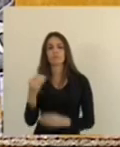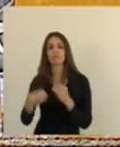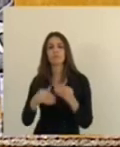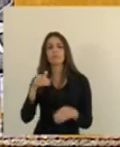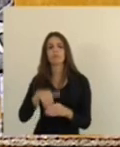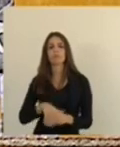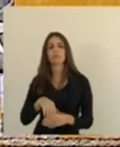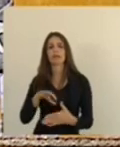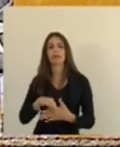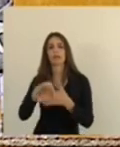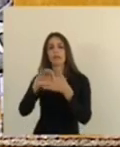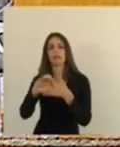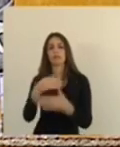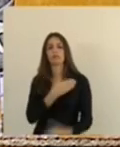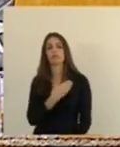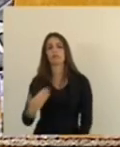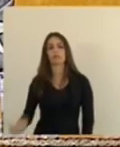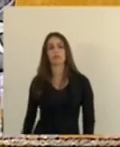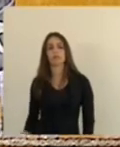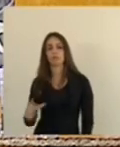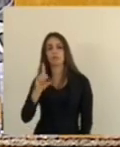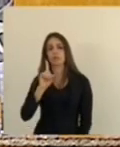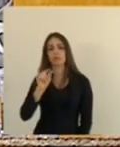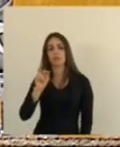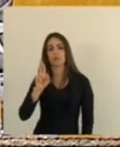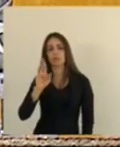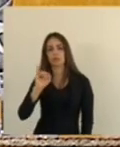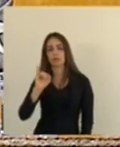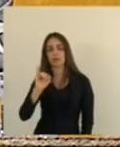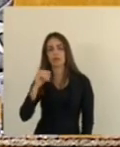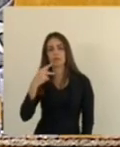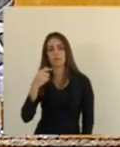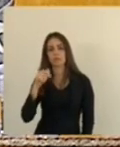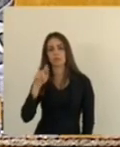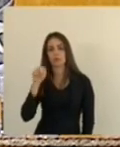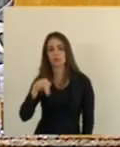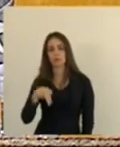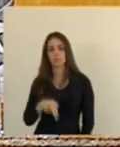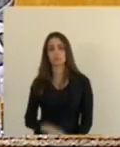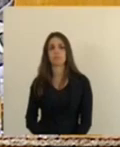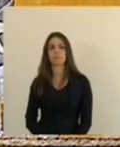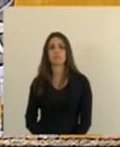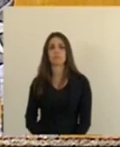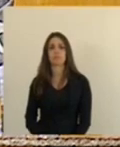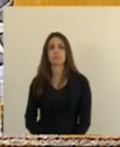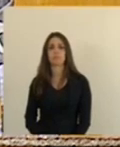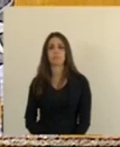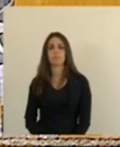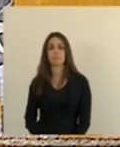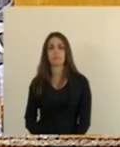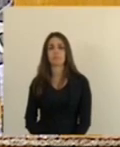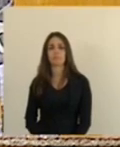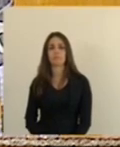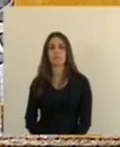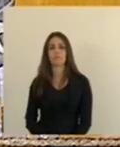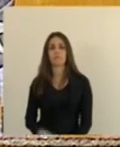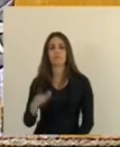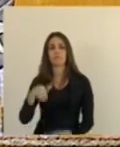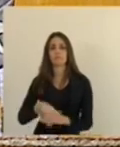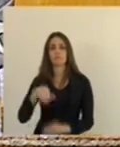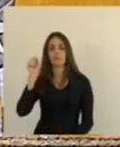daripagum voto sim deputado daripagum vota sim como voto deputado delegado danilo baiense voto sim